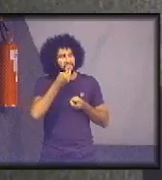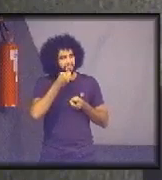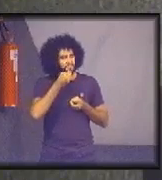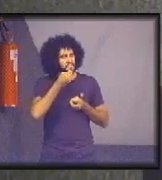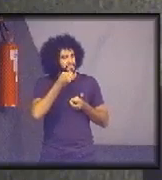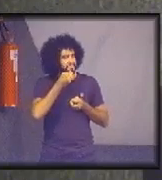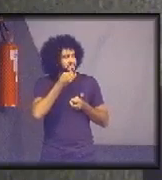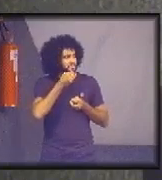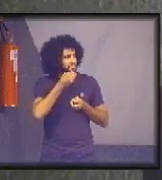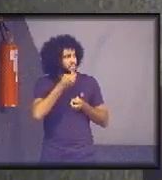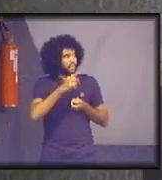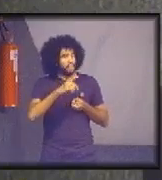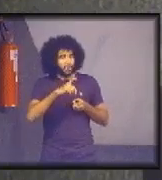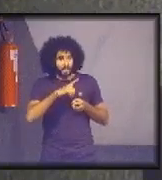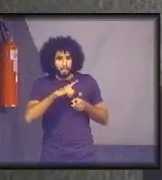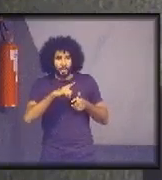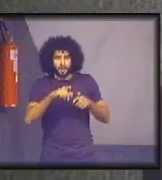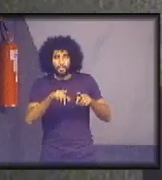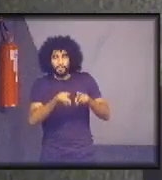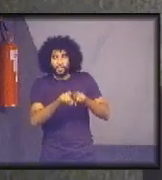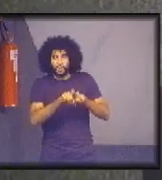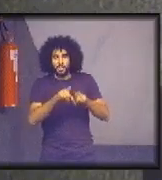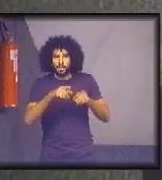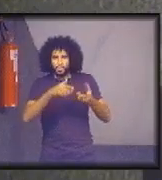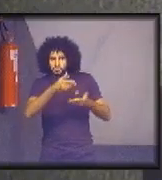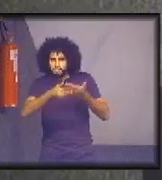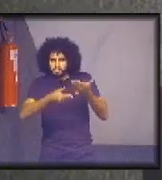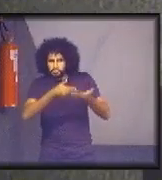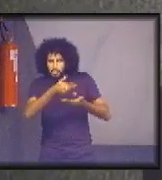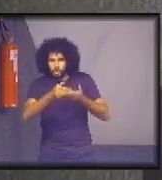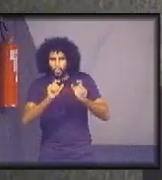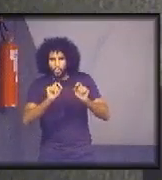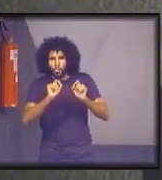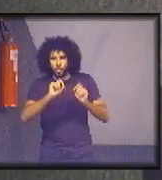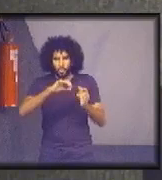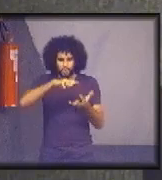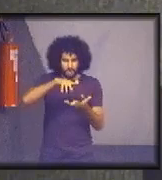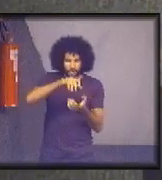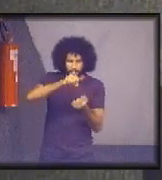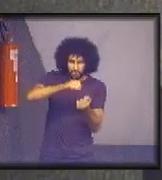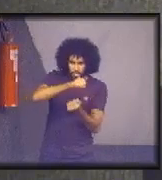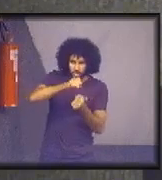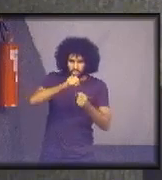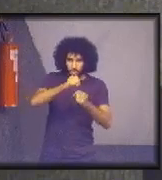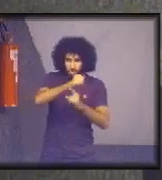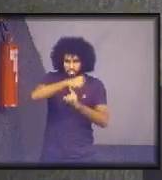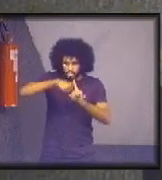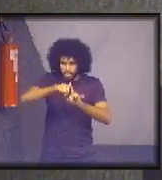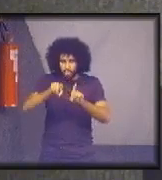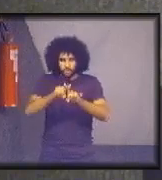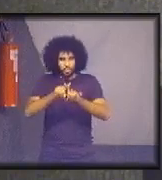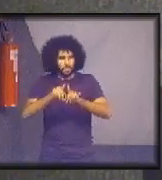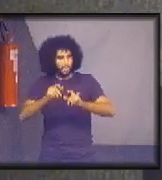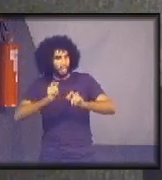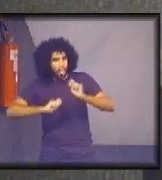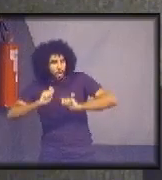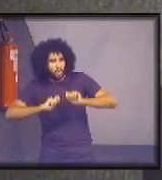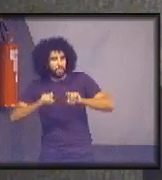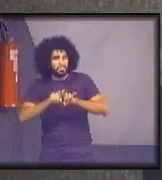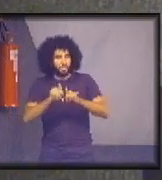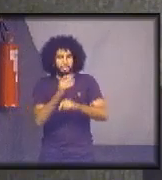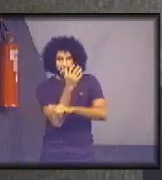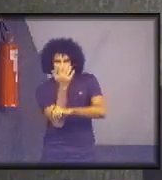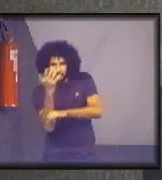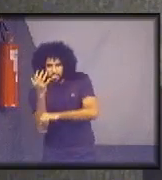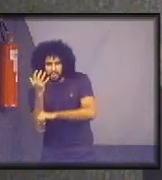tempo, envolver os aspectos de sustentabilidade social, econômica, ambiental,